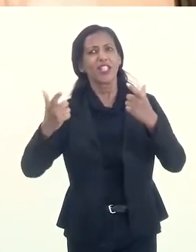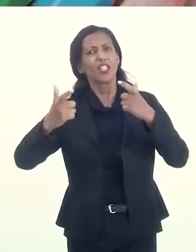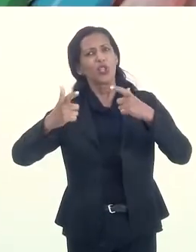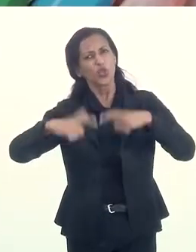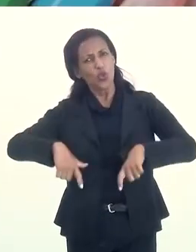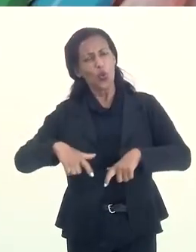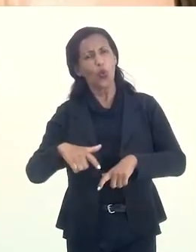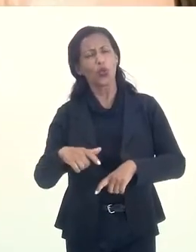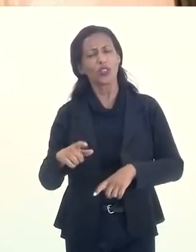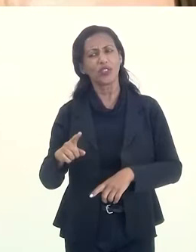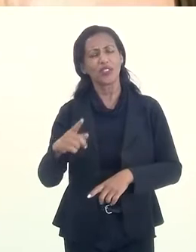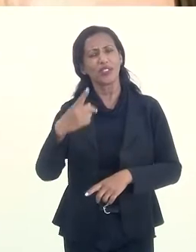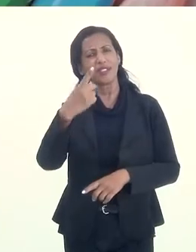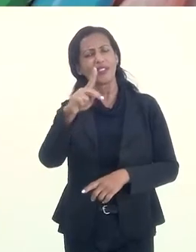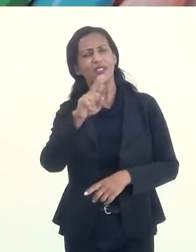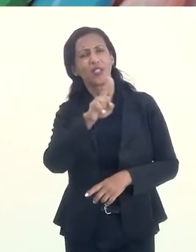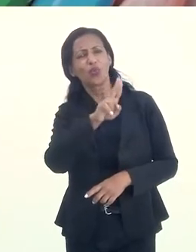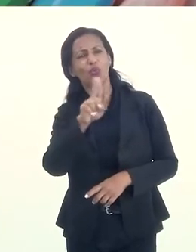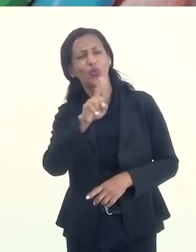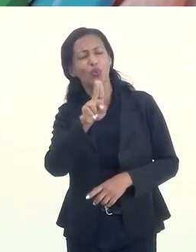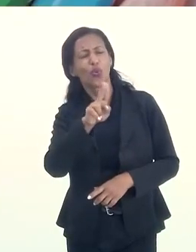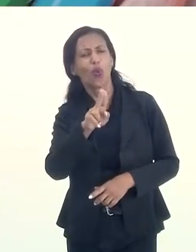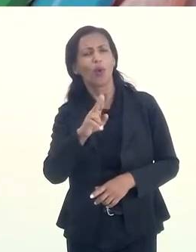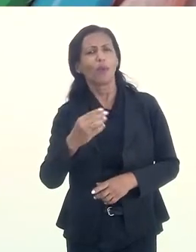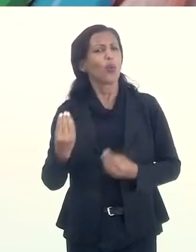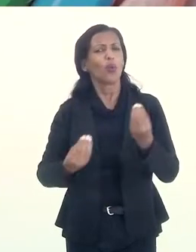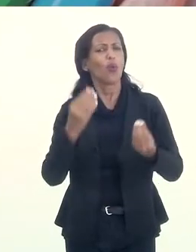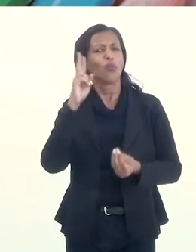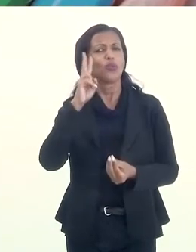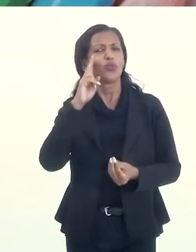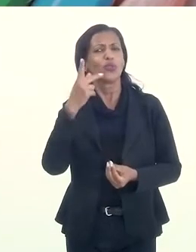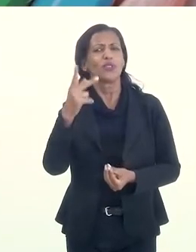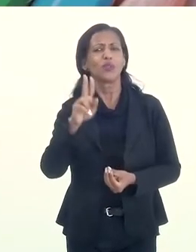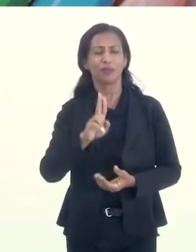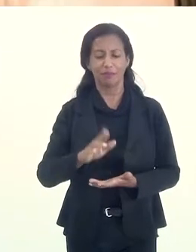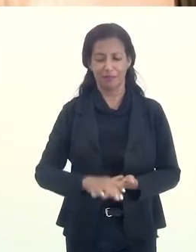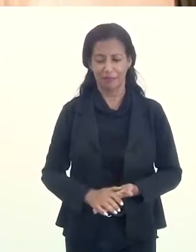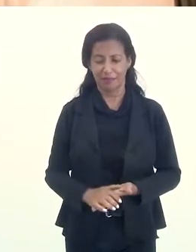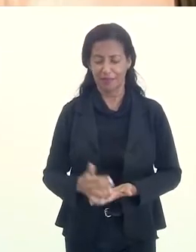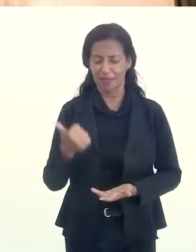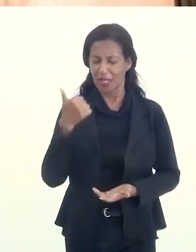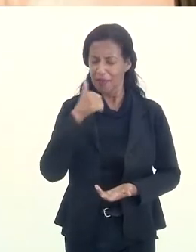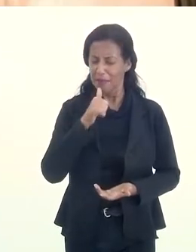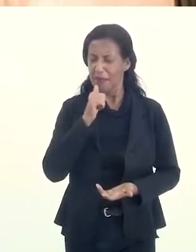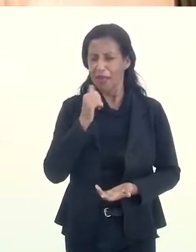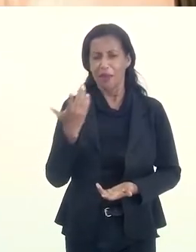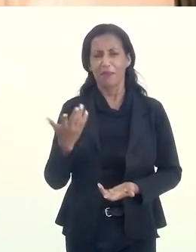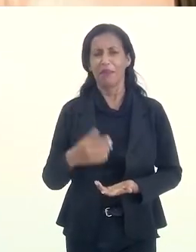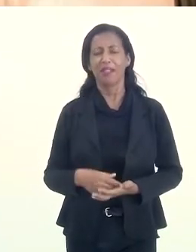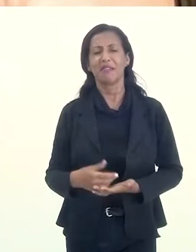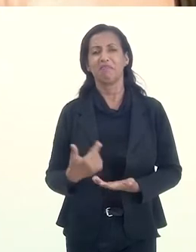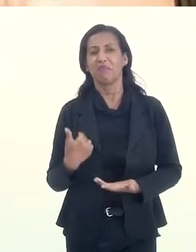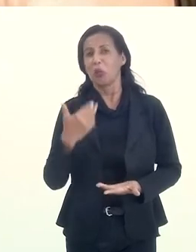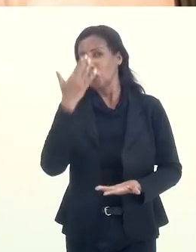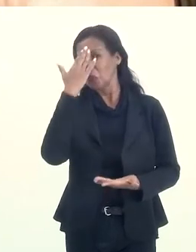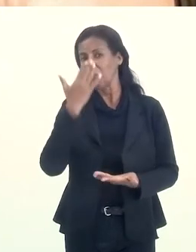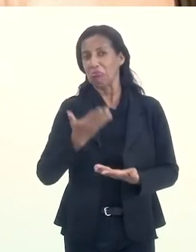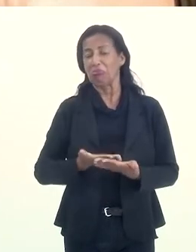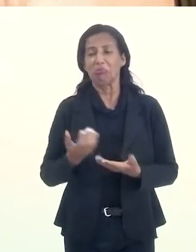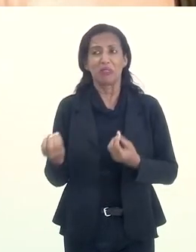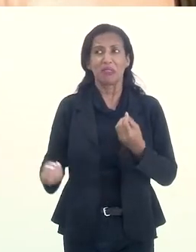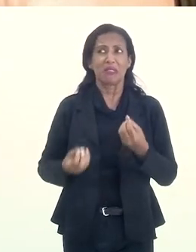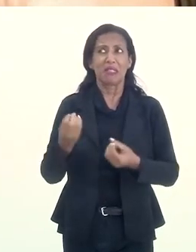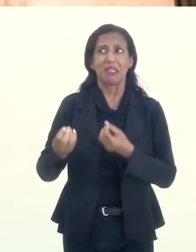de onde que a sua mãe tirou os nomes? Como é que foi essa história do nome? Bom, se a minha mãe tirou os nomes de algum lugar, eu não